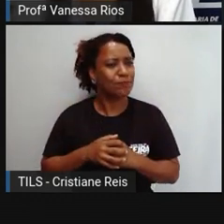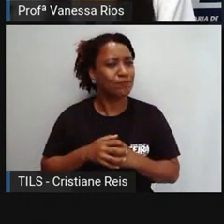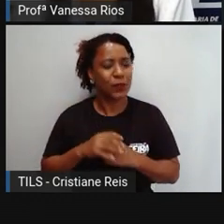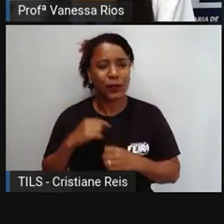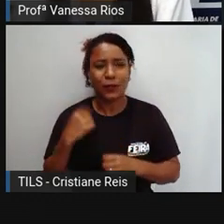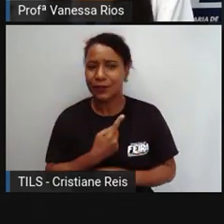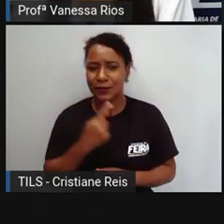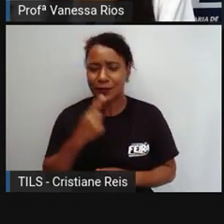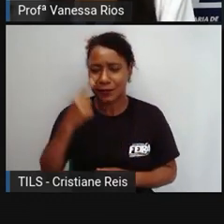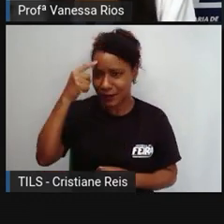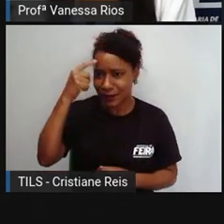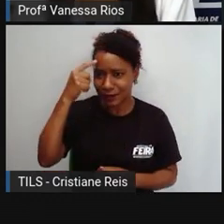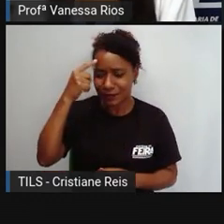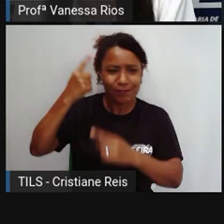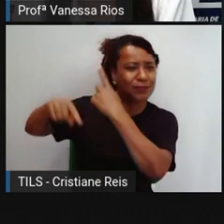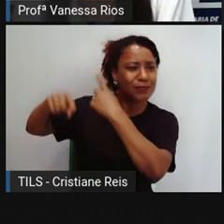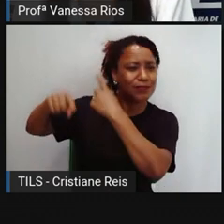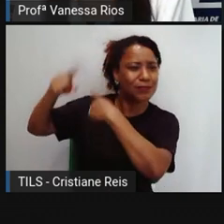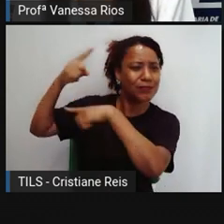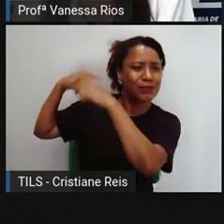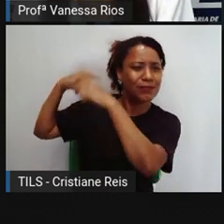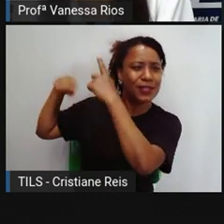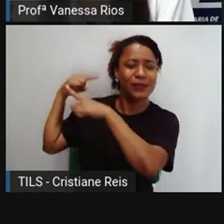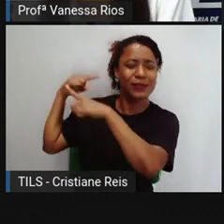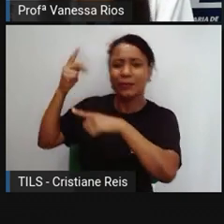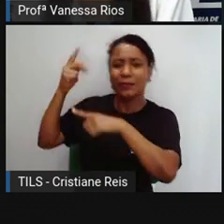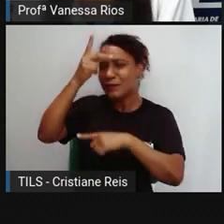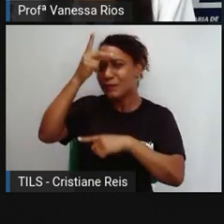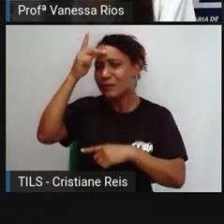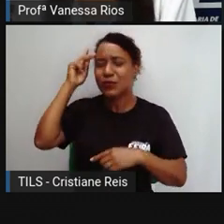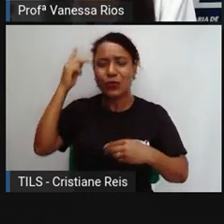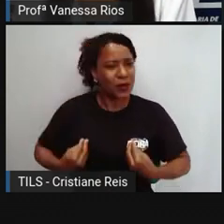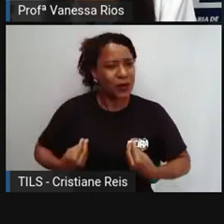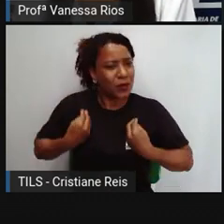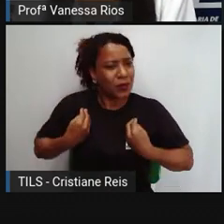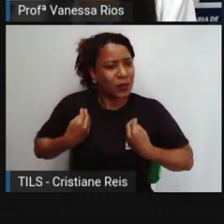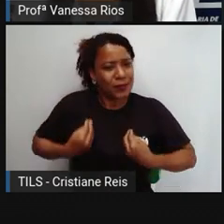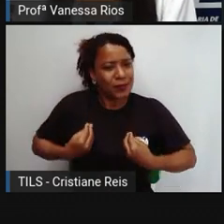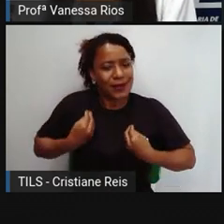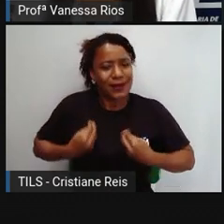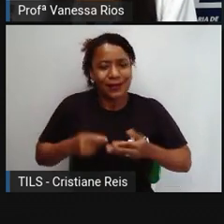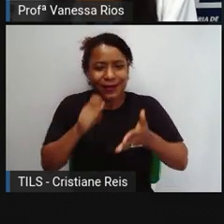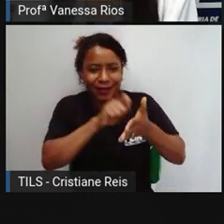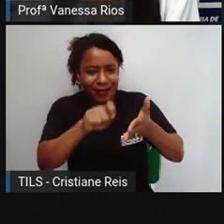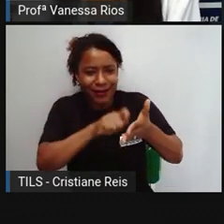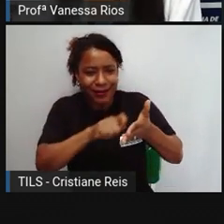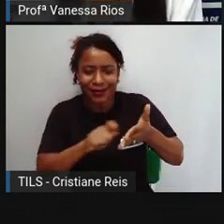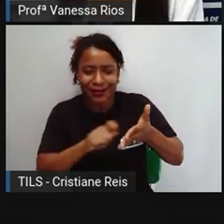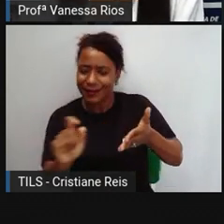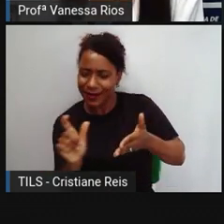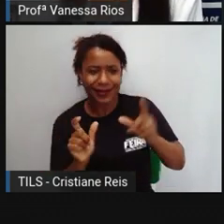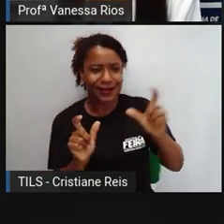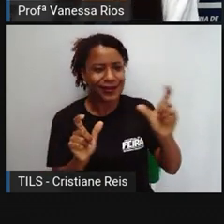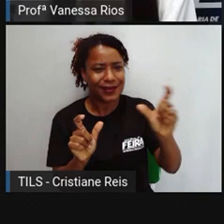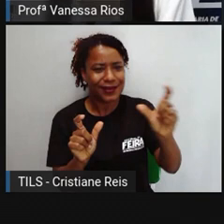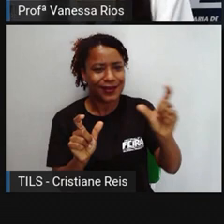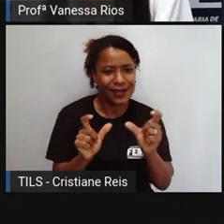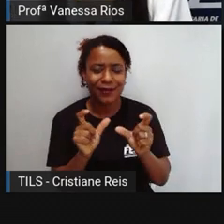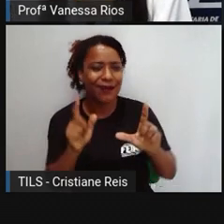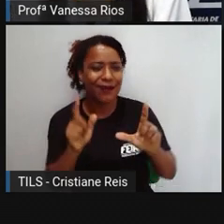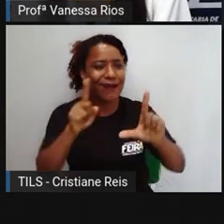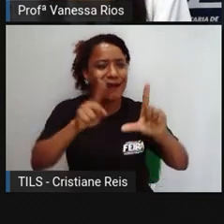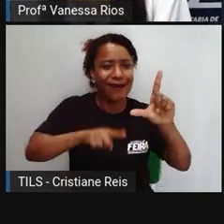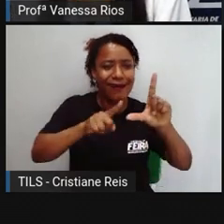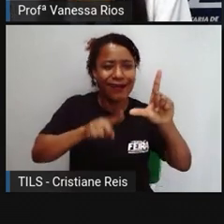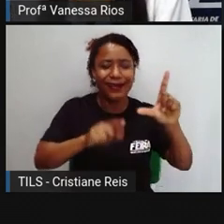quando é que os homens, quando é que os seres humanos inventaram aí as palavras, inventaram as letras, como é que elas